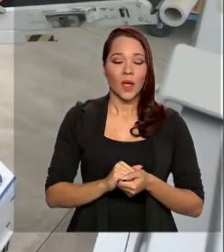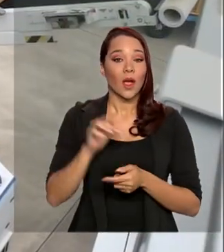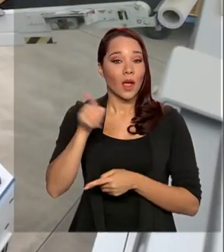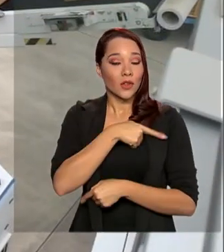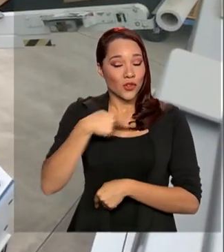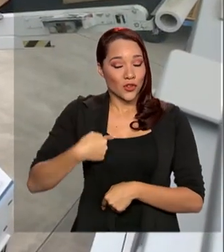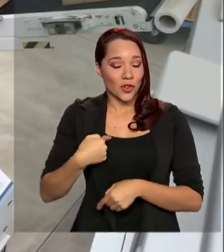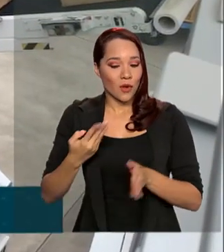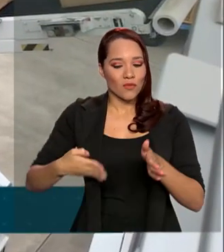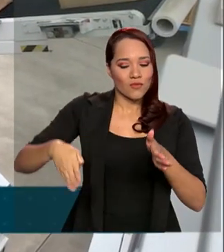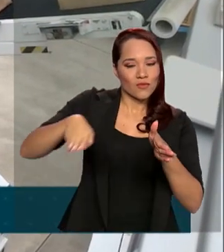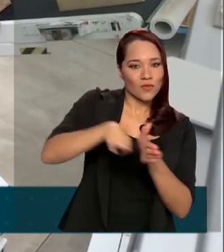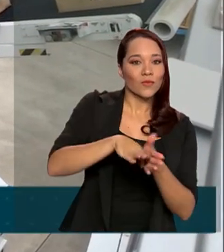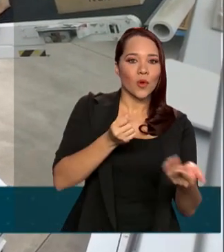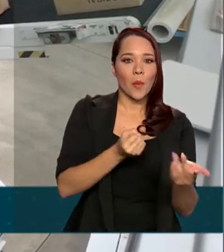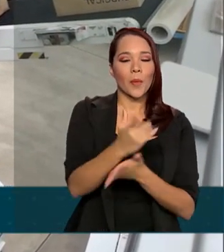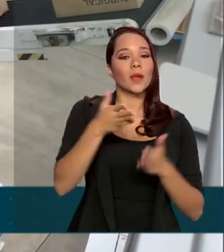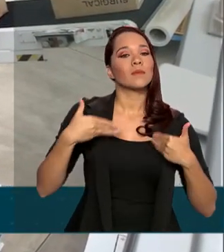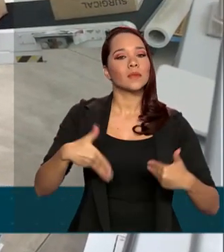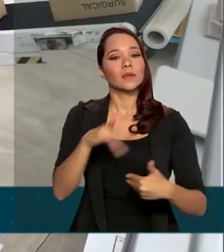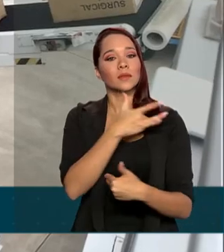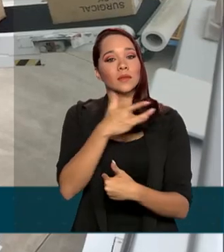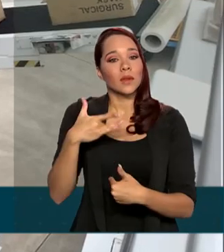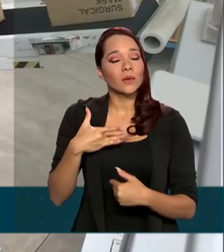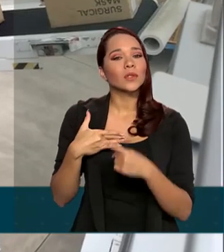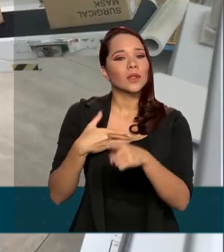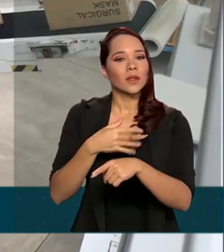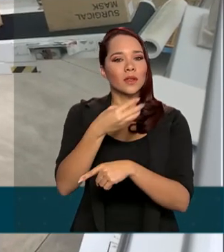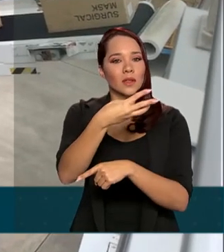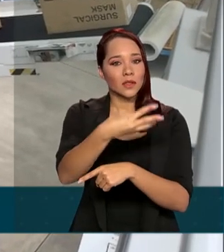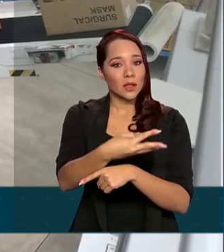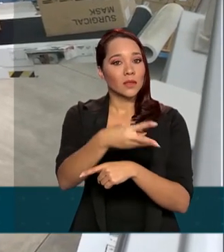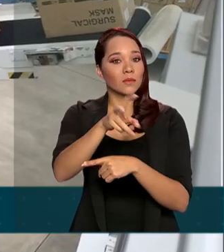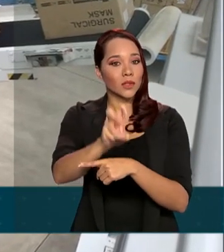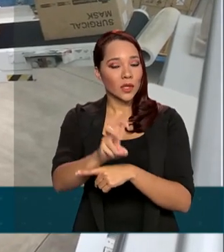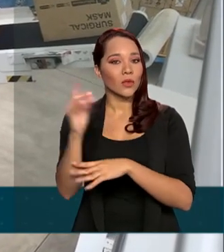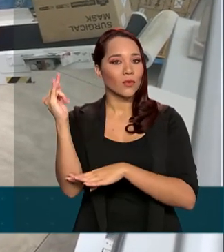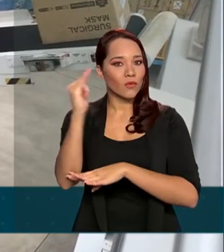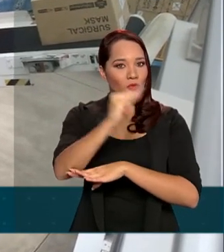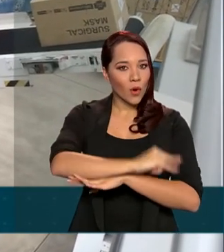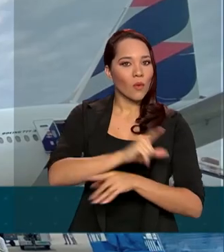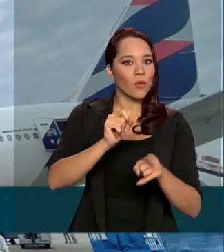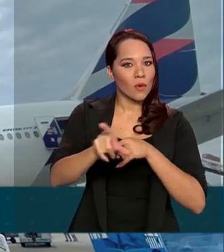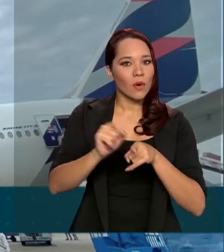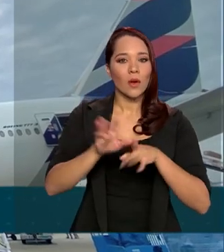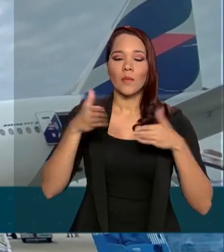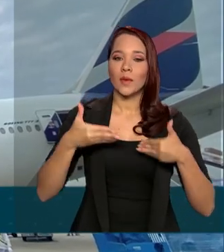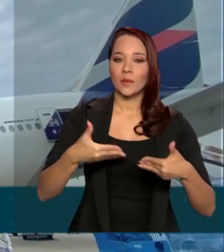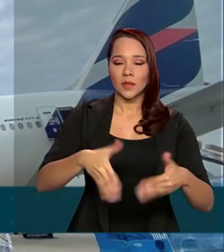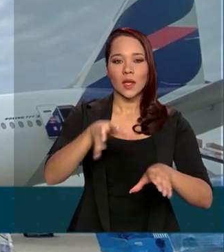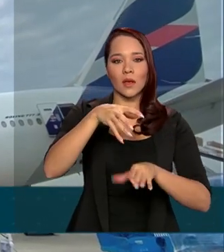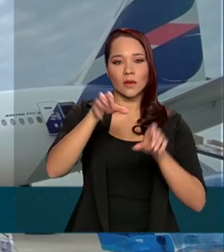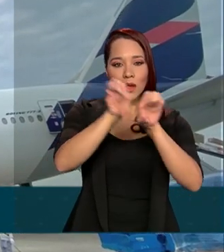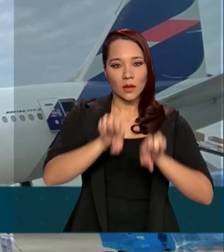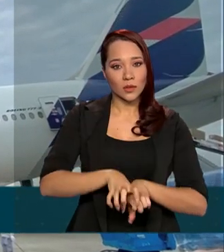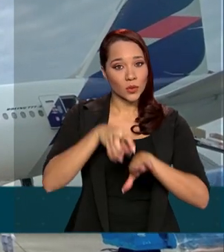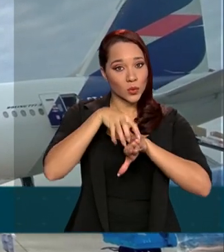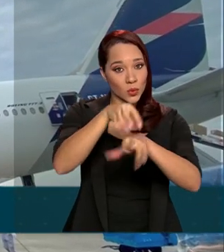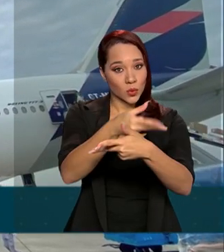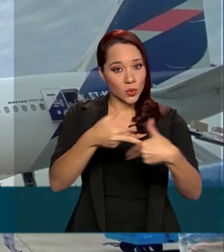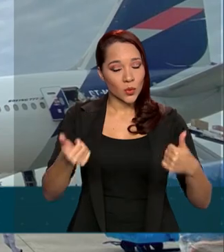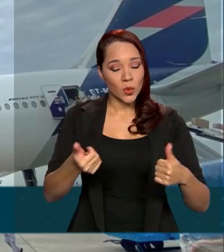veio da China foi adquirida pelo Ministério da Saúde. Esse é o 35º voo fretado pelo Ministério da Infraestrutura para